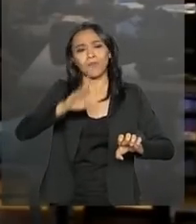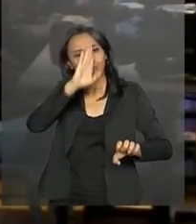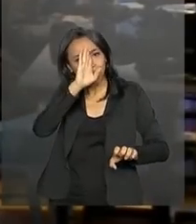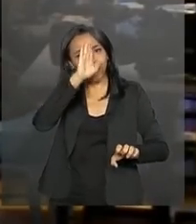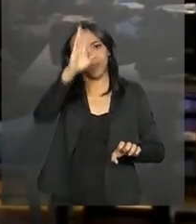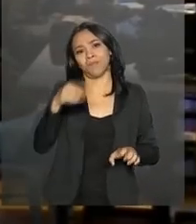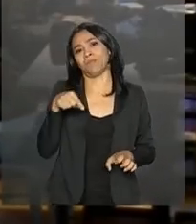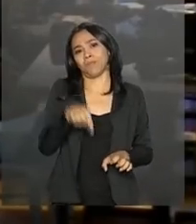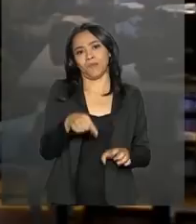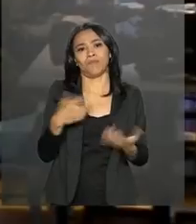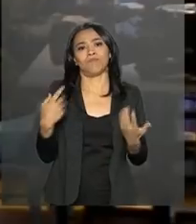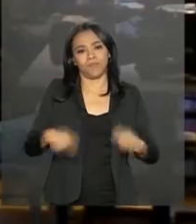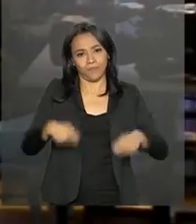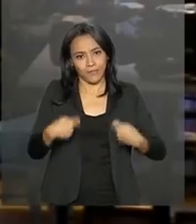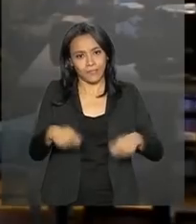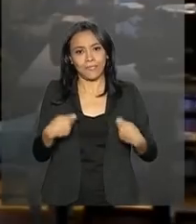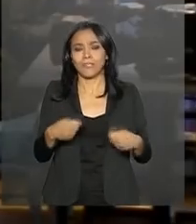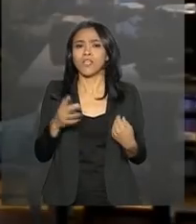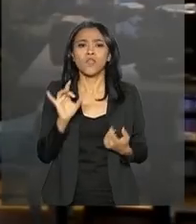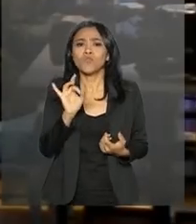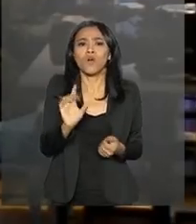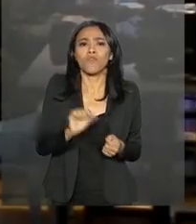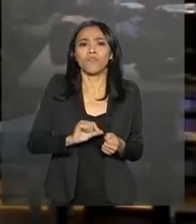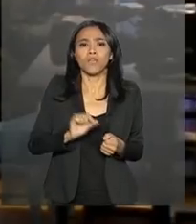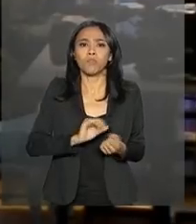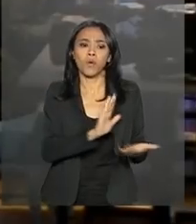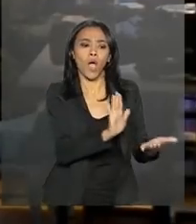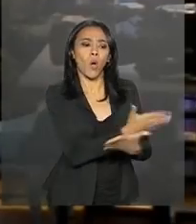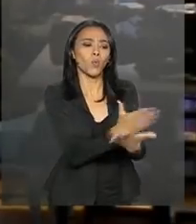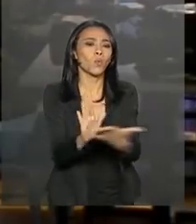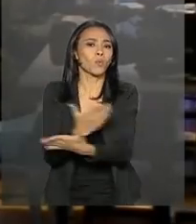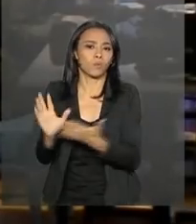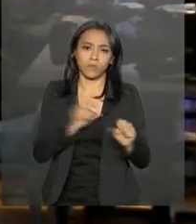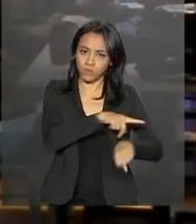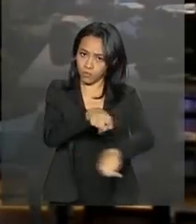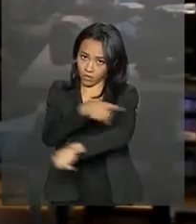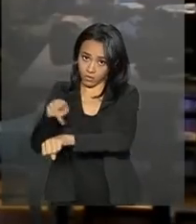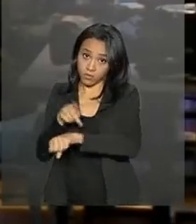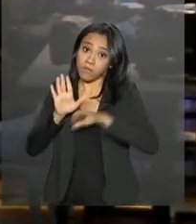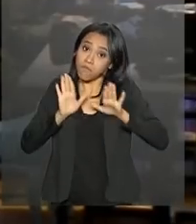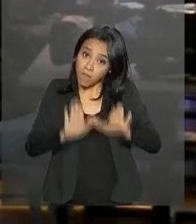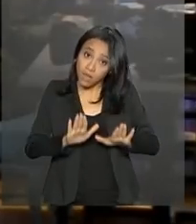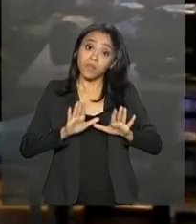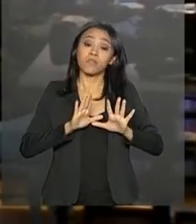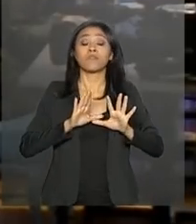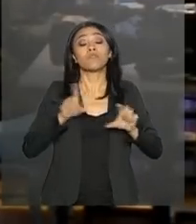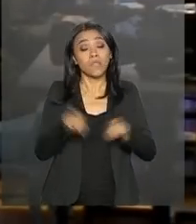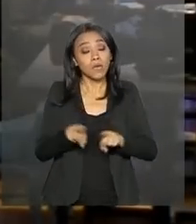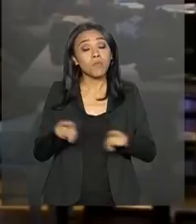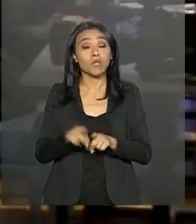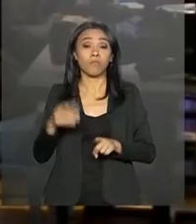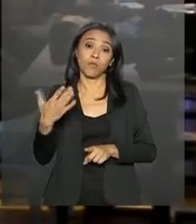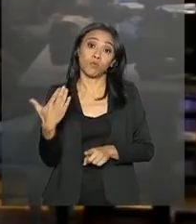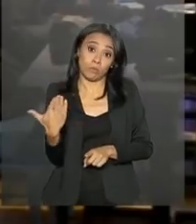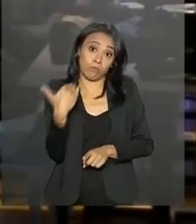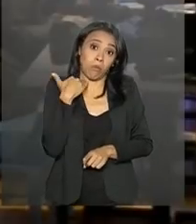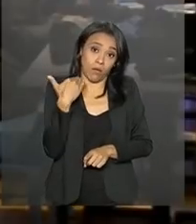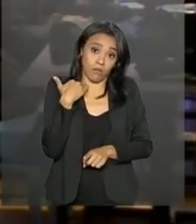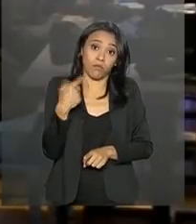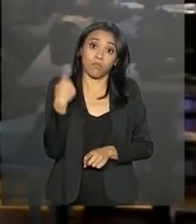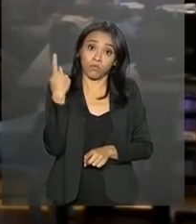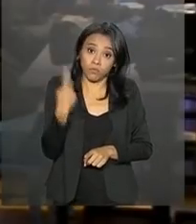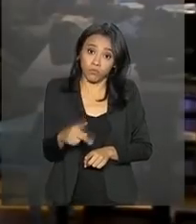-chave e que deve ser feito não apenas por parte dos membros do G20, mas também pelos bancos multilaterais de